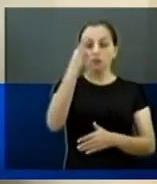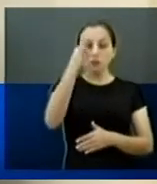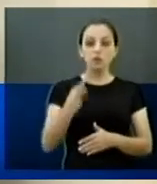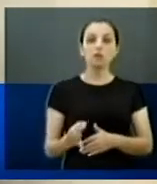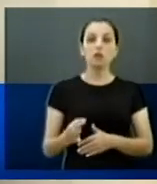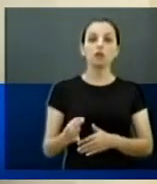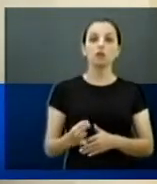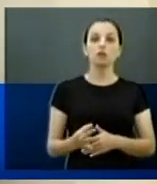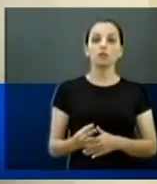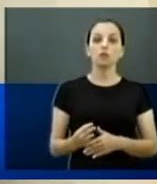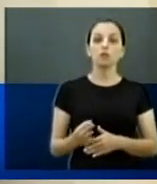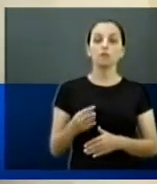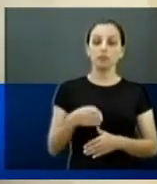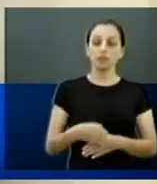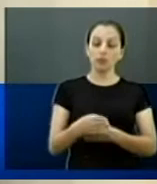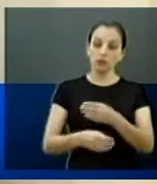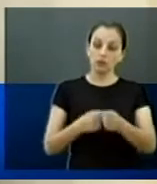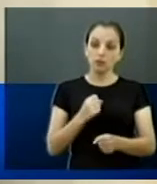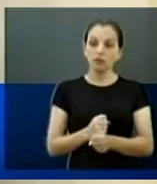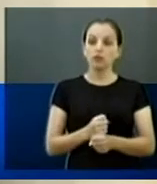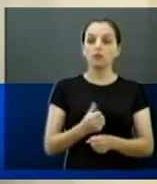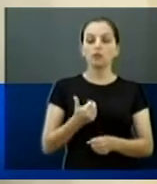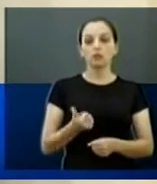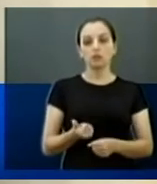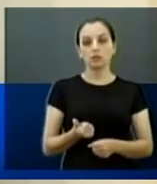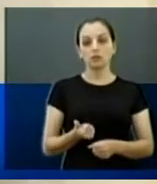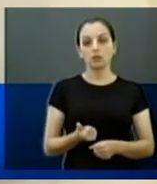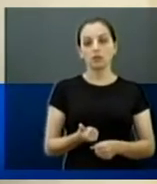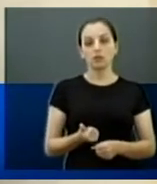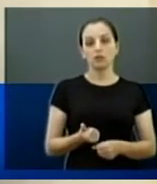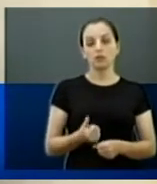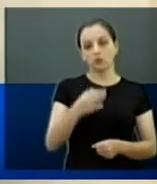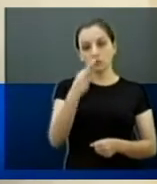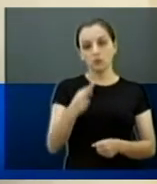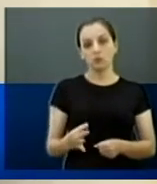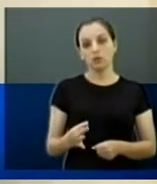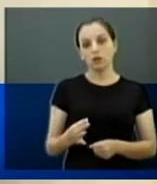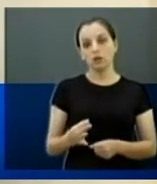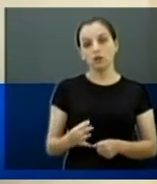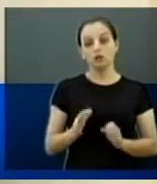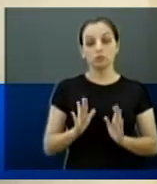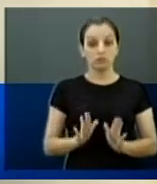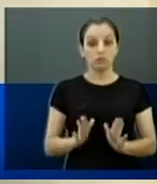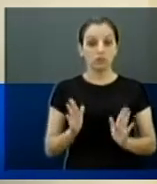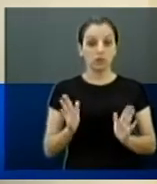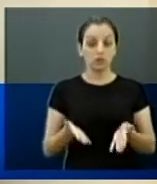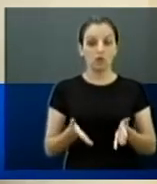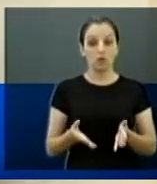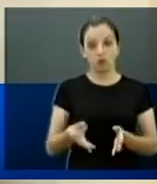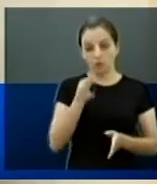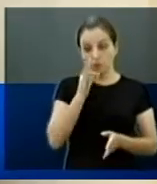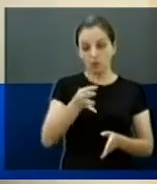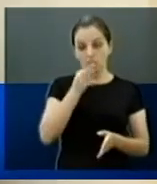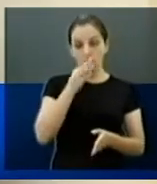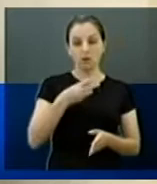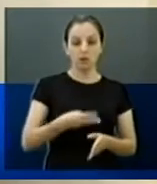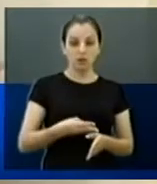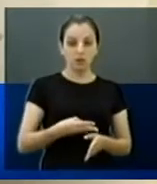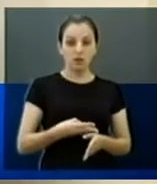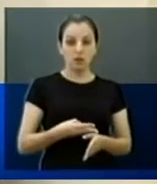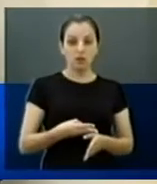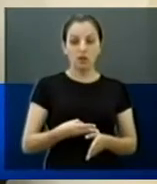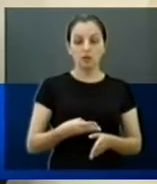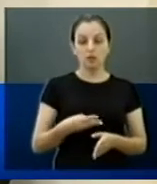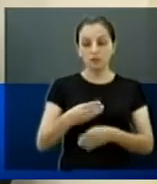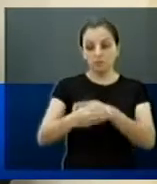salário. Esse ano, seis, a inflação, doze por cento do ticket. E agora uma proposta de três, três e pouco acima